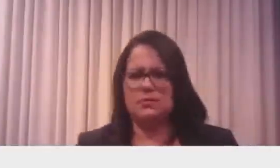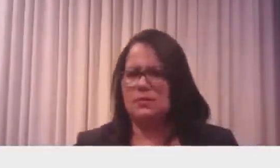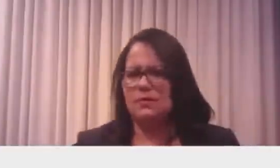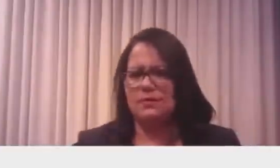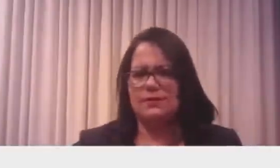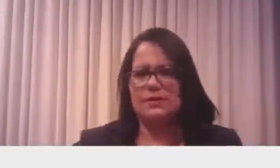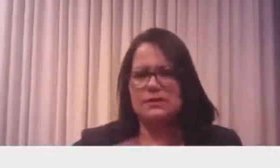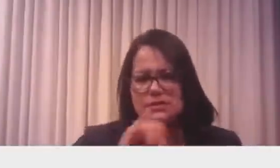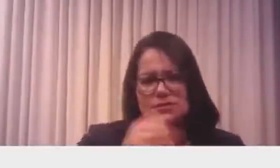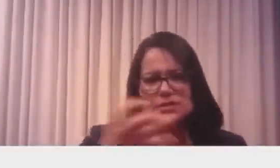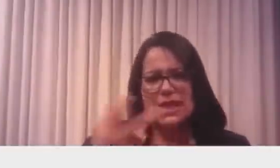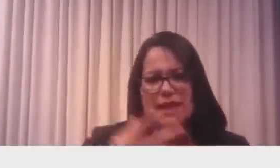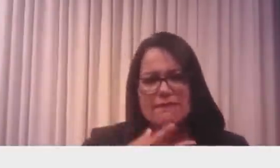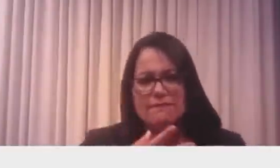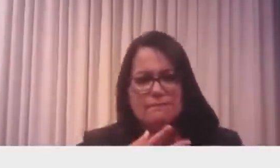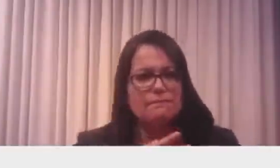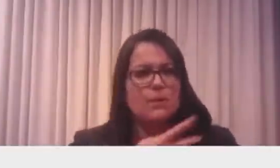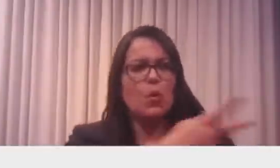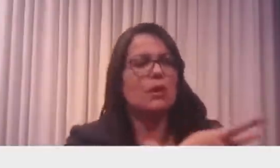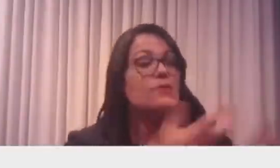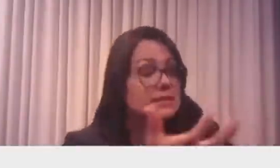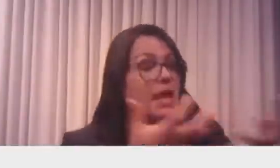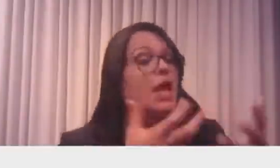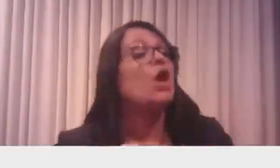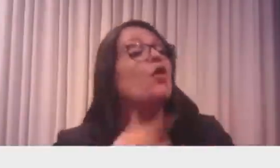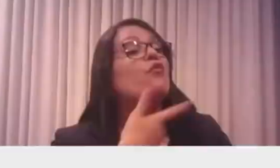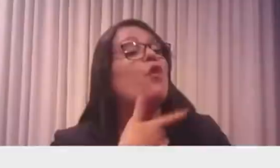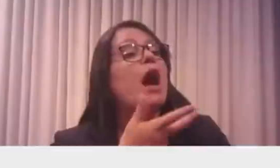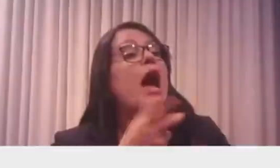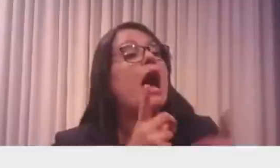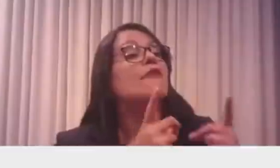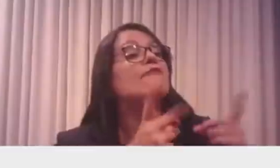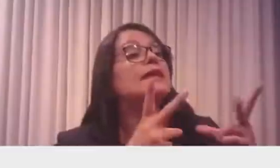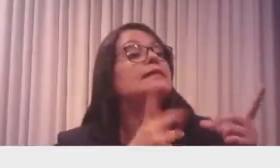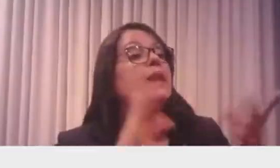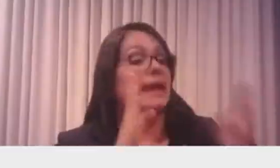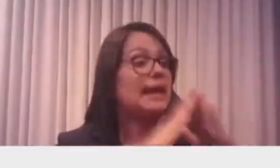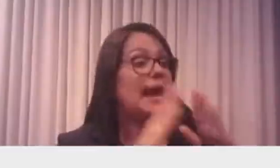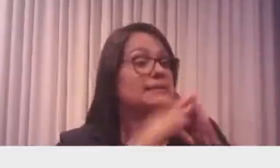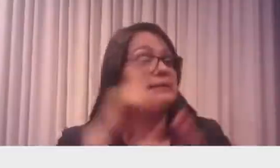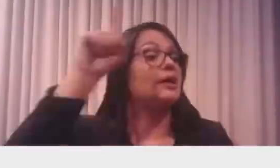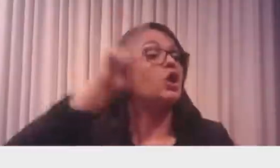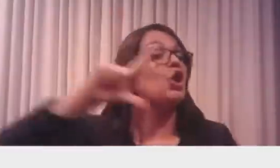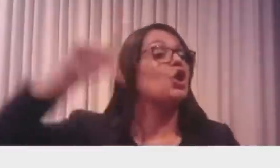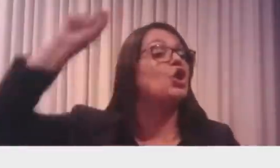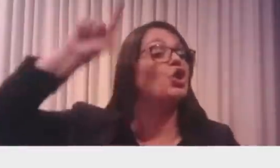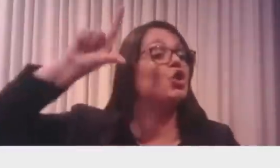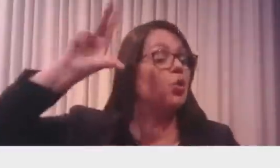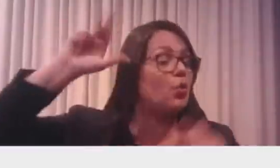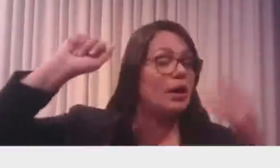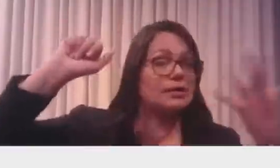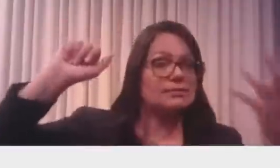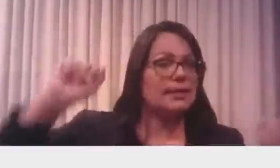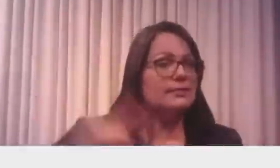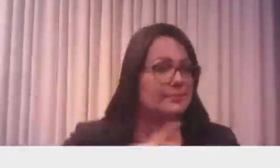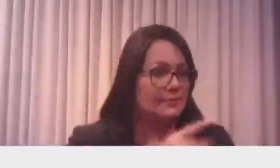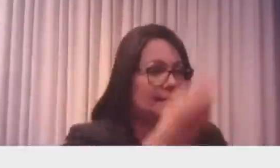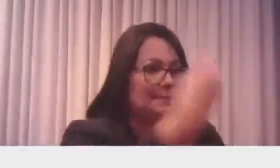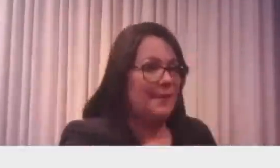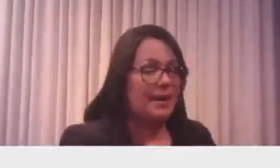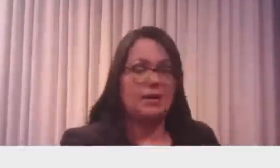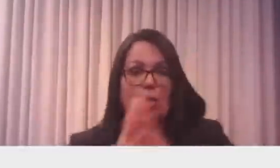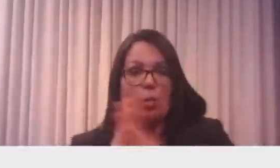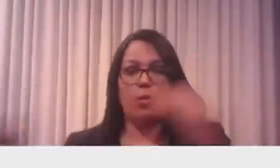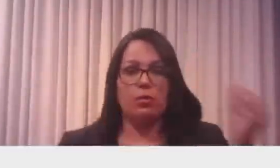lote na lua, o cara aparece uma vez e não aparece mais. Ah, o Ministério investigou. Investigar o quê? O